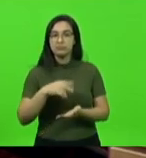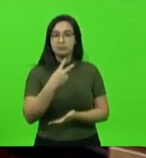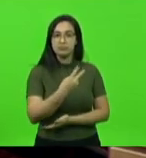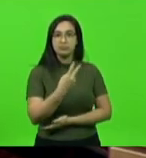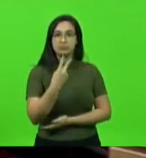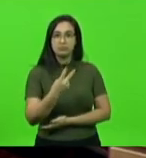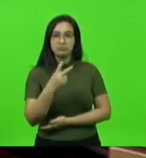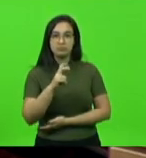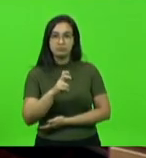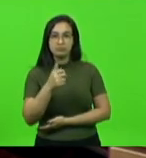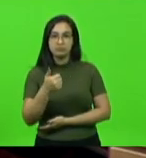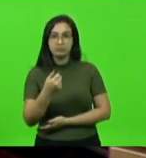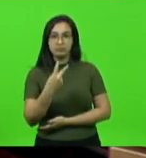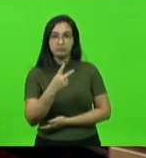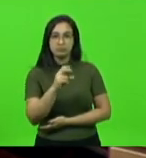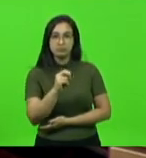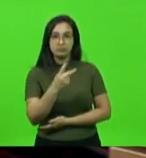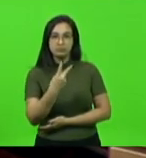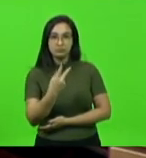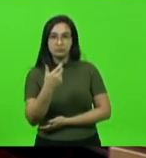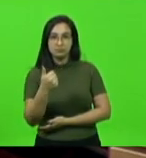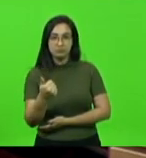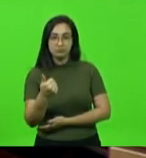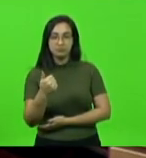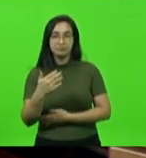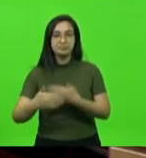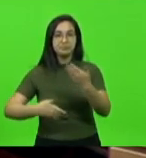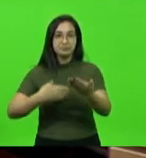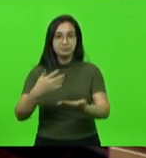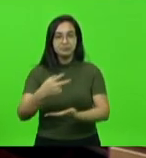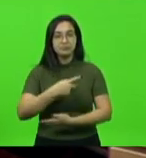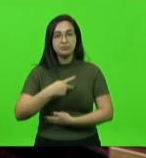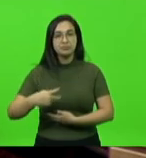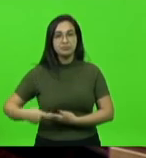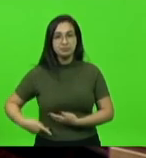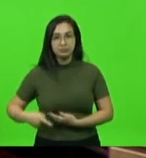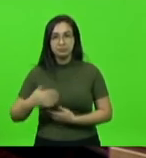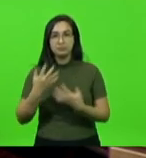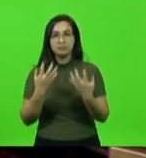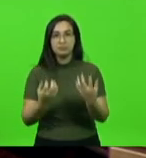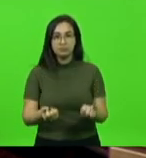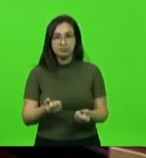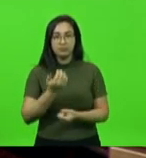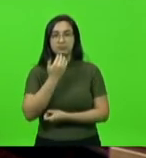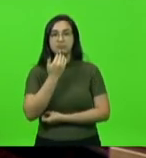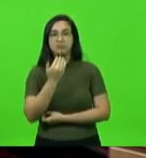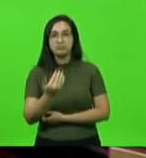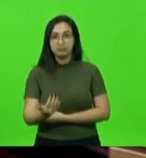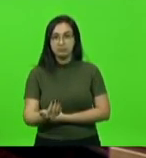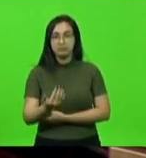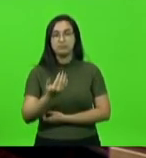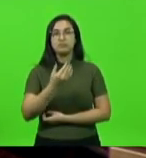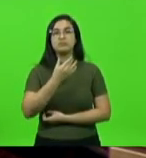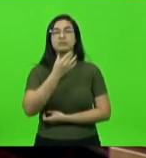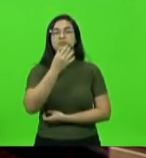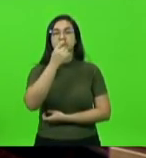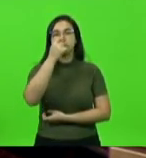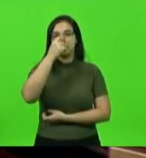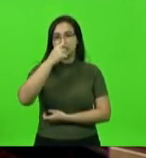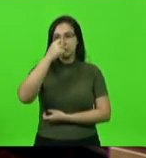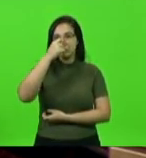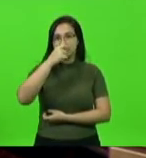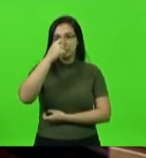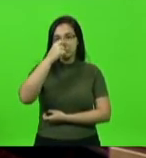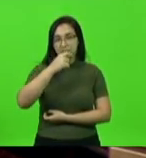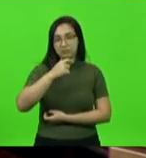2021. Ato contínuo. O senhor presidente, por solicitação do senhor deputado Maurício Scudillac, com a